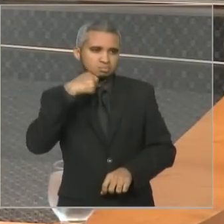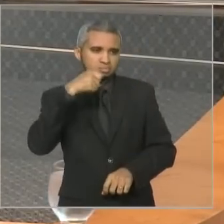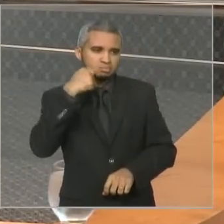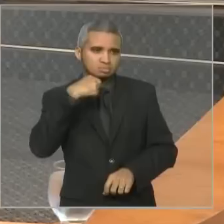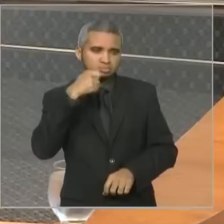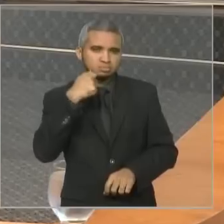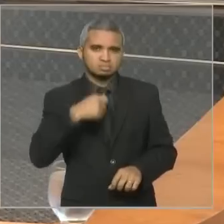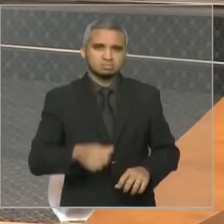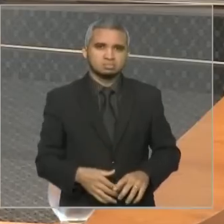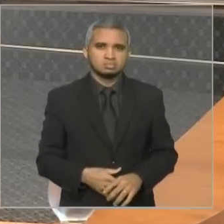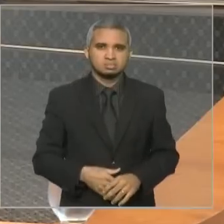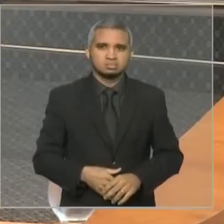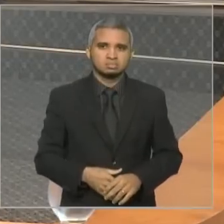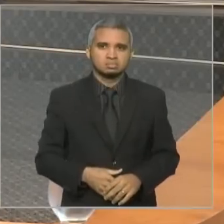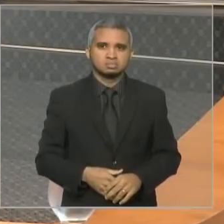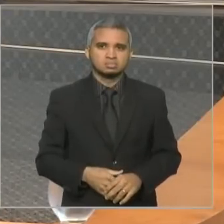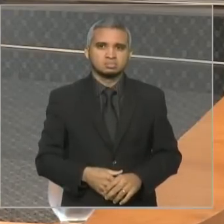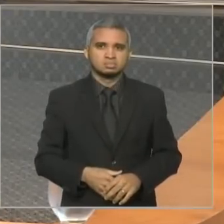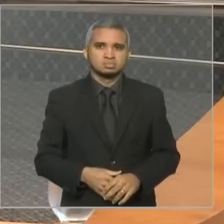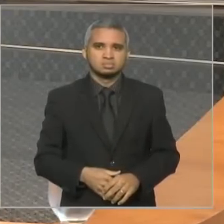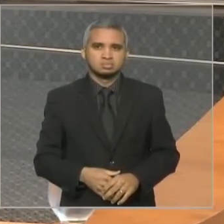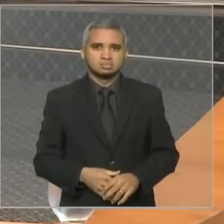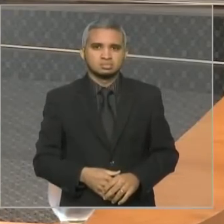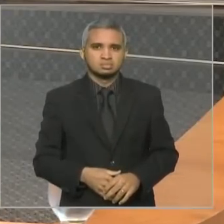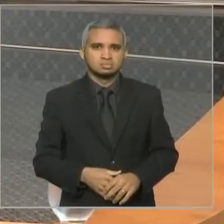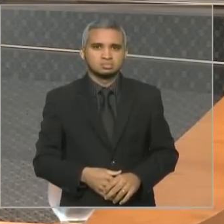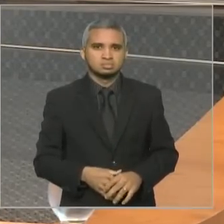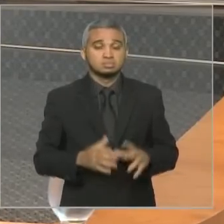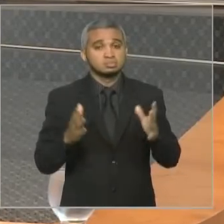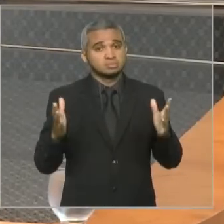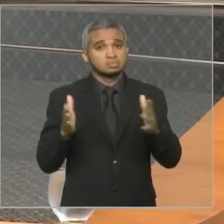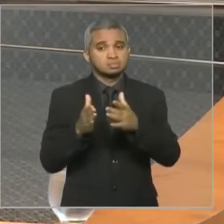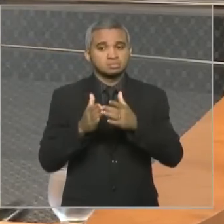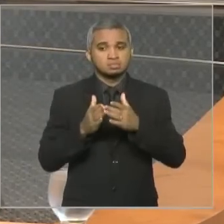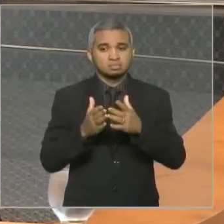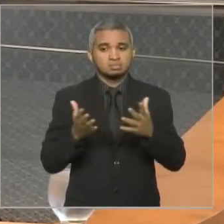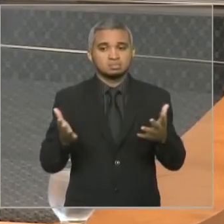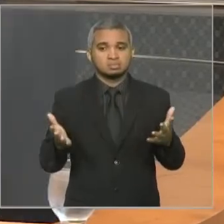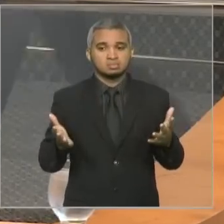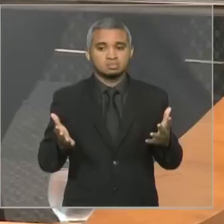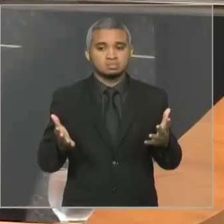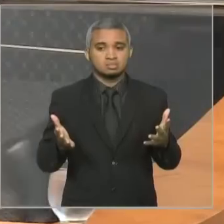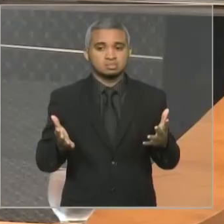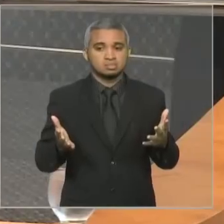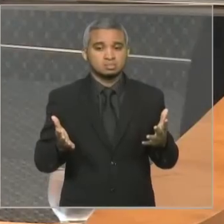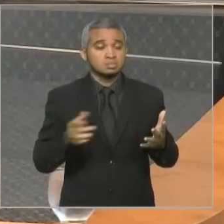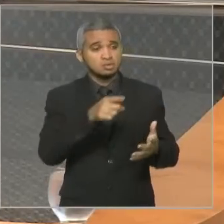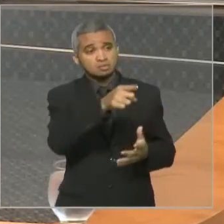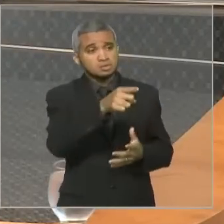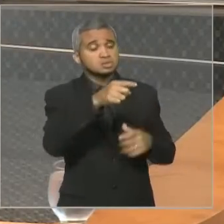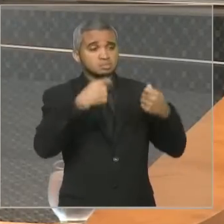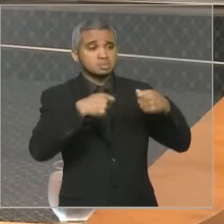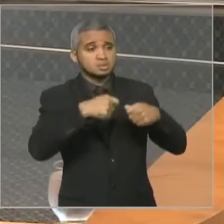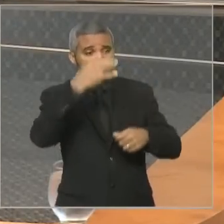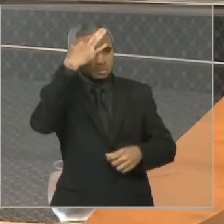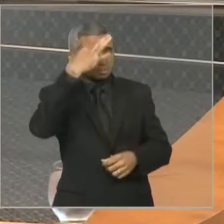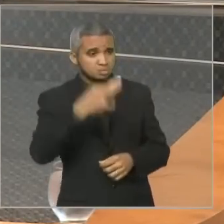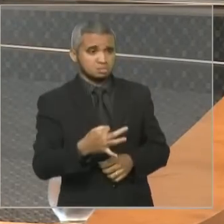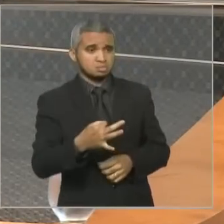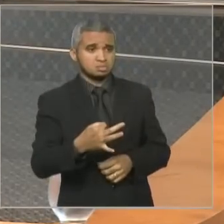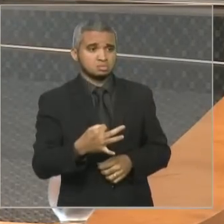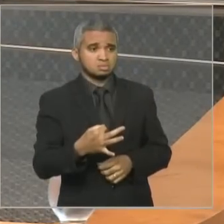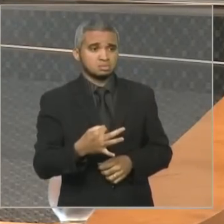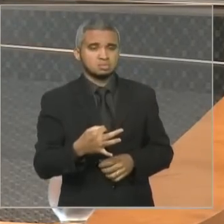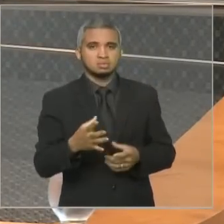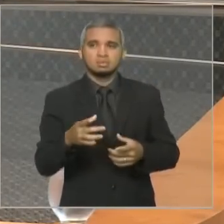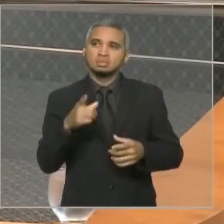eu penso que o senhor está desesperado. você. E eu, não. O senhor está um pouco desesperado. Mantenha o equilíbrio. Você que tem que manter. Tem uma água aí, o senhor pode beber